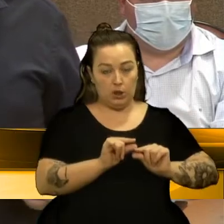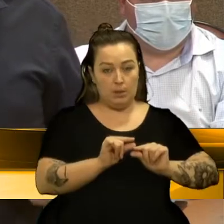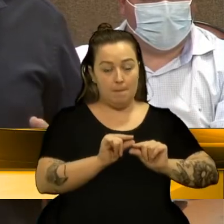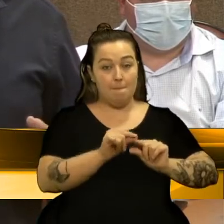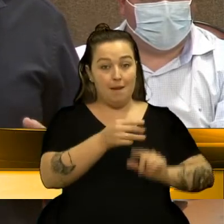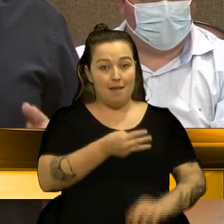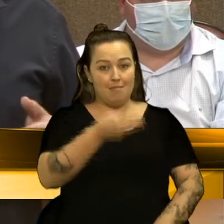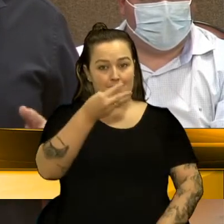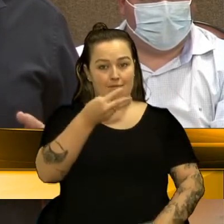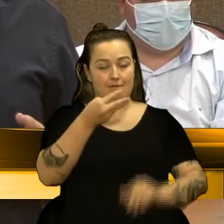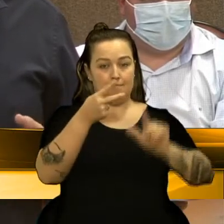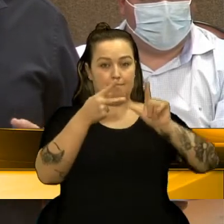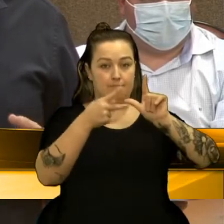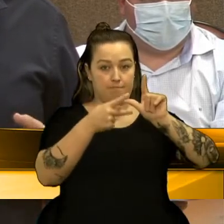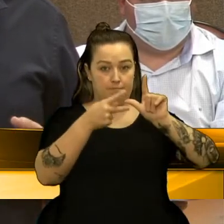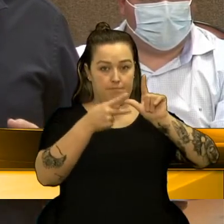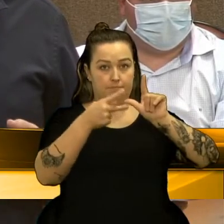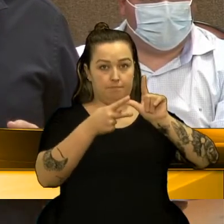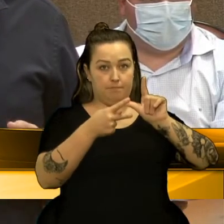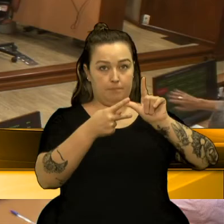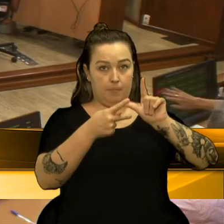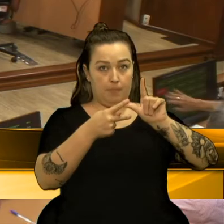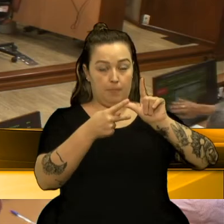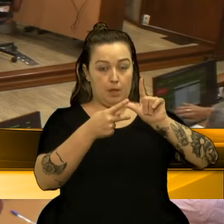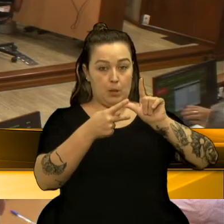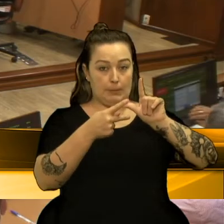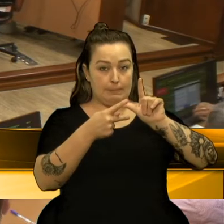E vamos ter... Posso concluir isso?